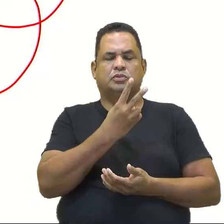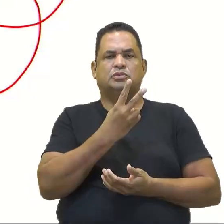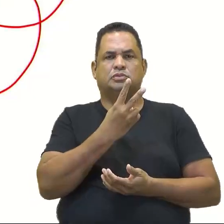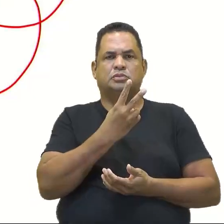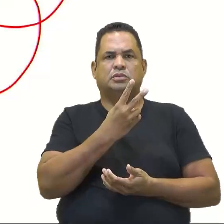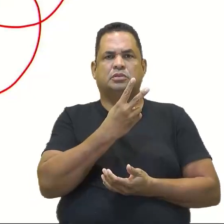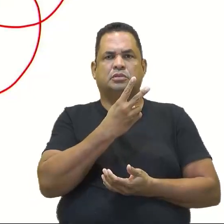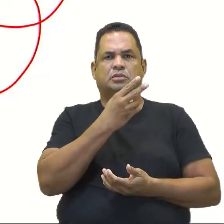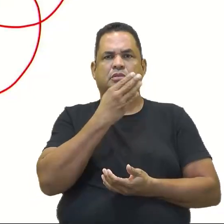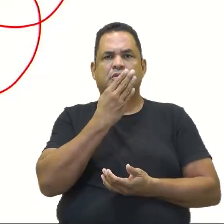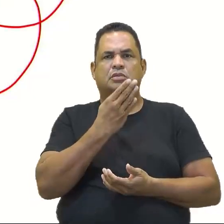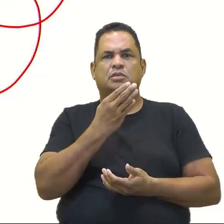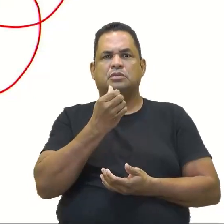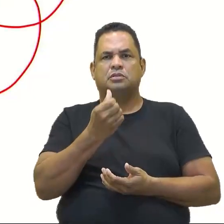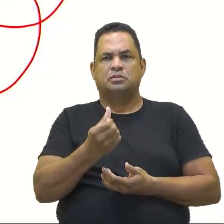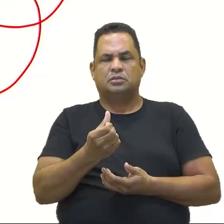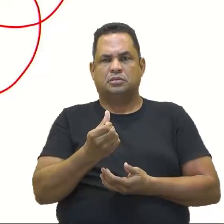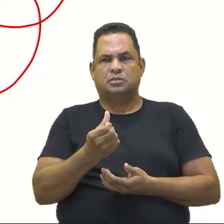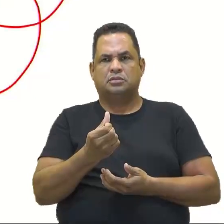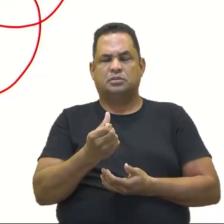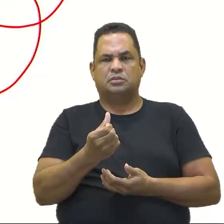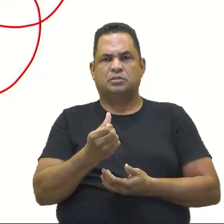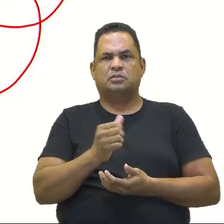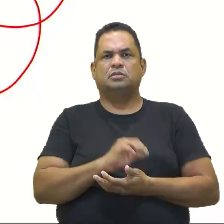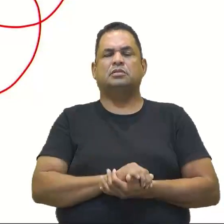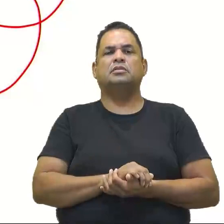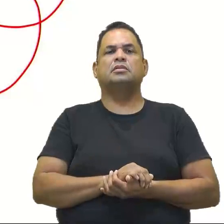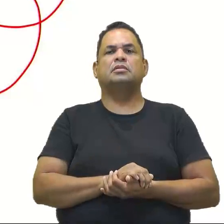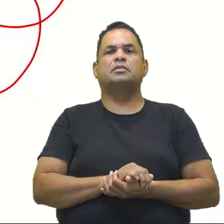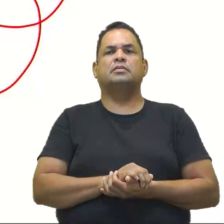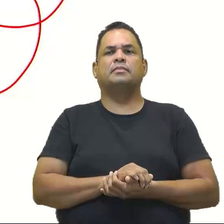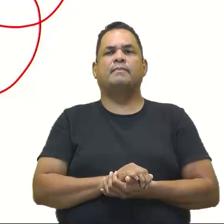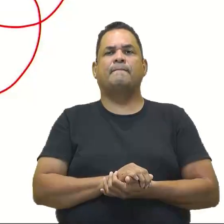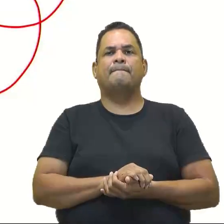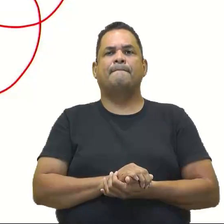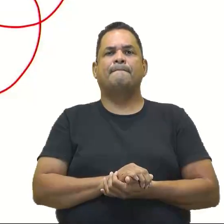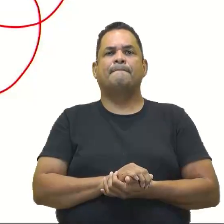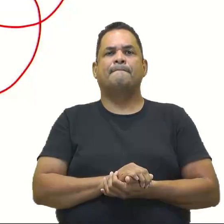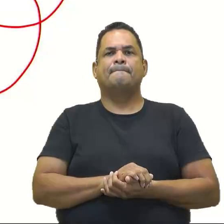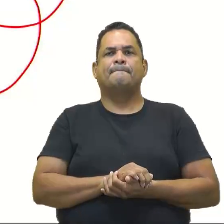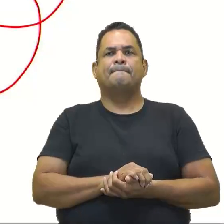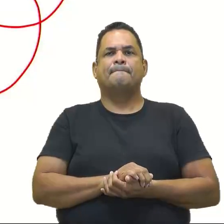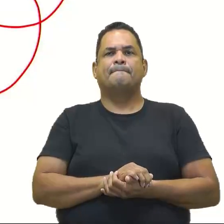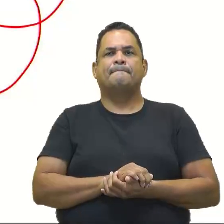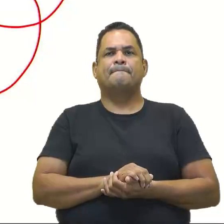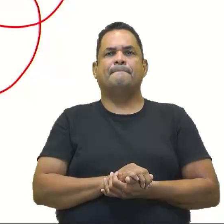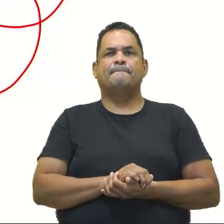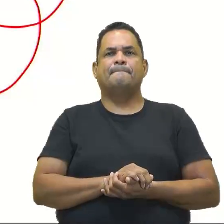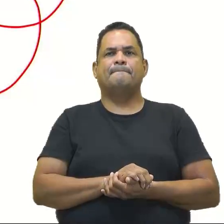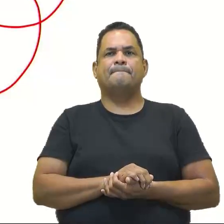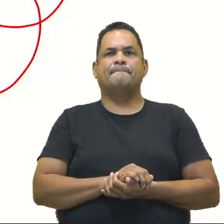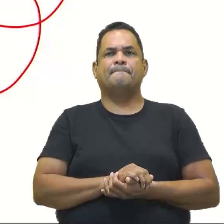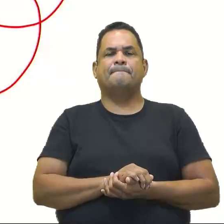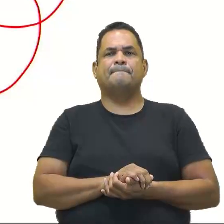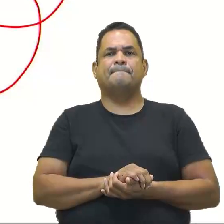2, 4 e 6. Isso. 2, 4 e 6. Então vai aqui, né? 2, 4 e 6. Tá no A que também tá no B.